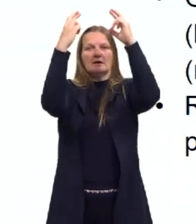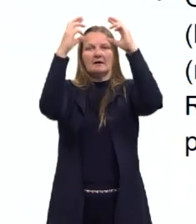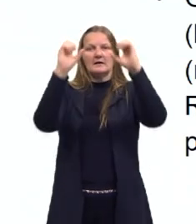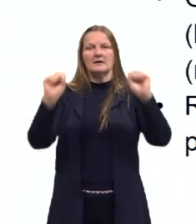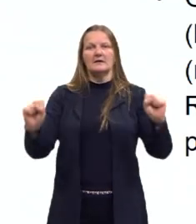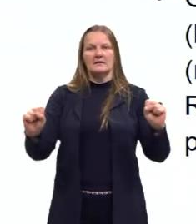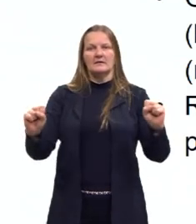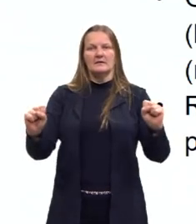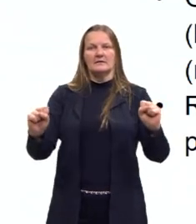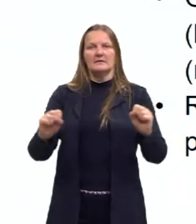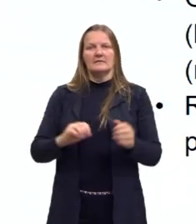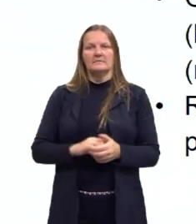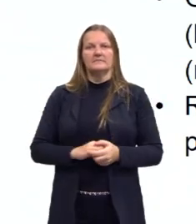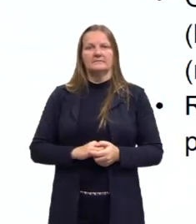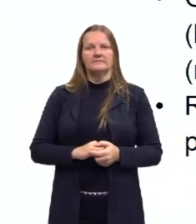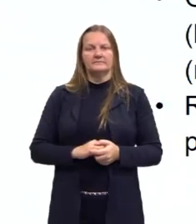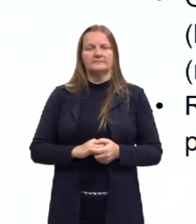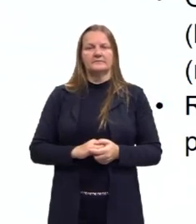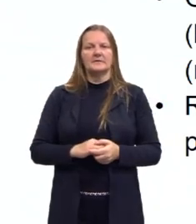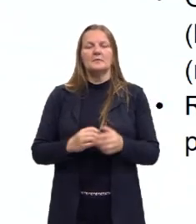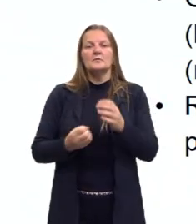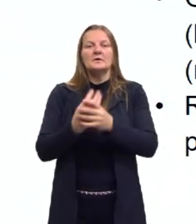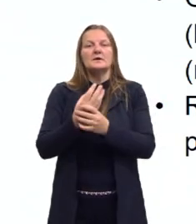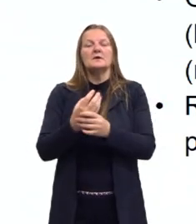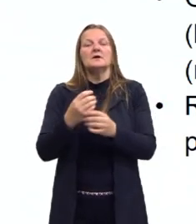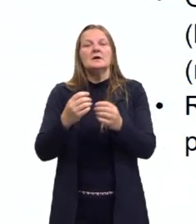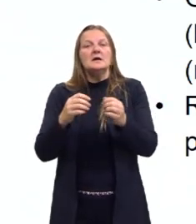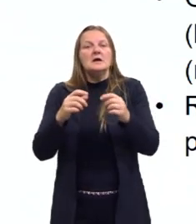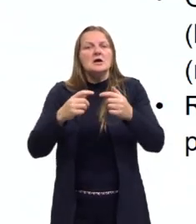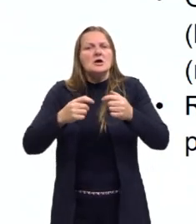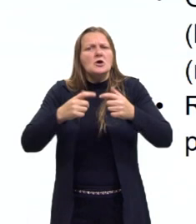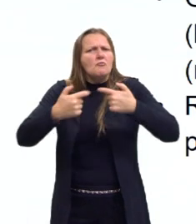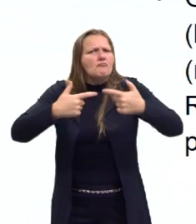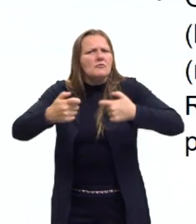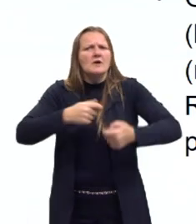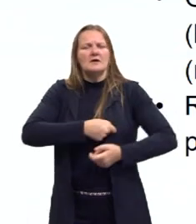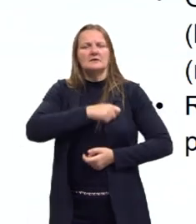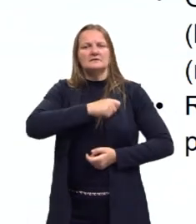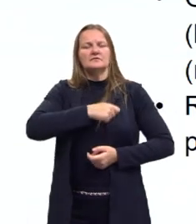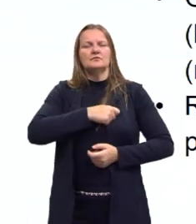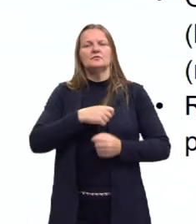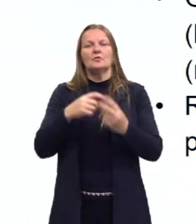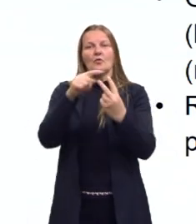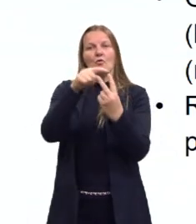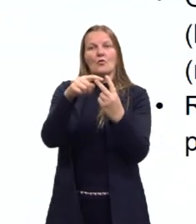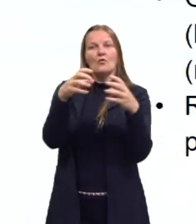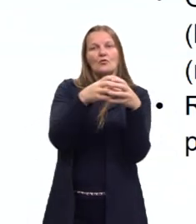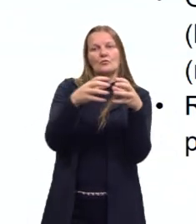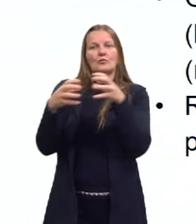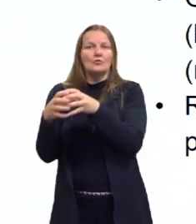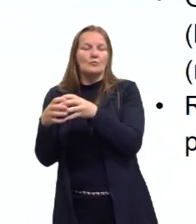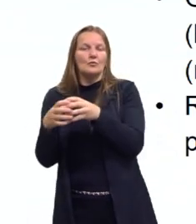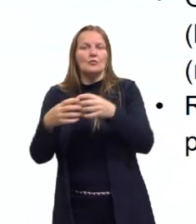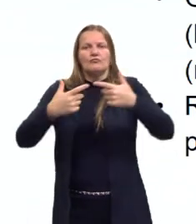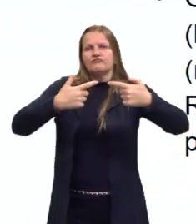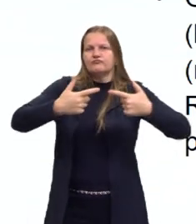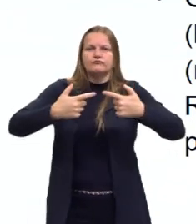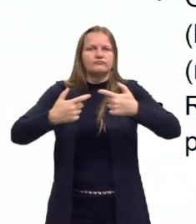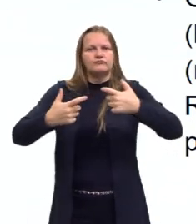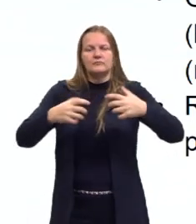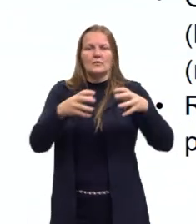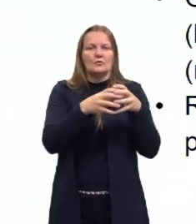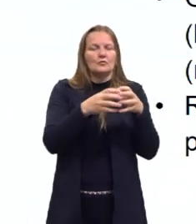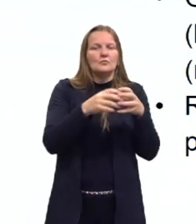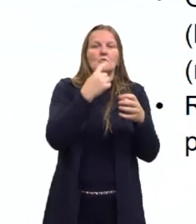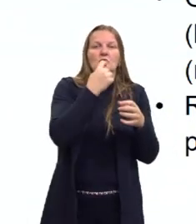Nesse período, depois que termina a Guerra Civil. E essa guerra civil se dá entre Bolcheviques e Mencheviques. O exército